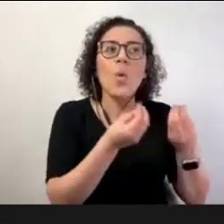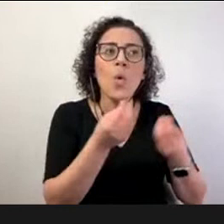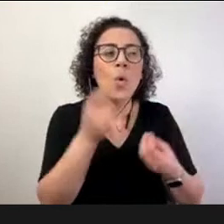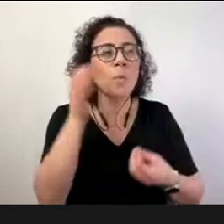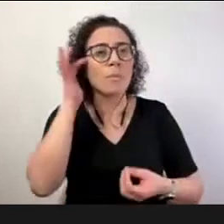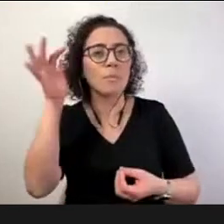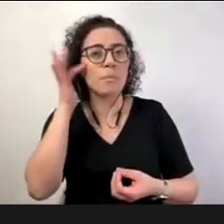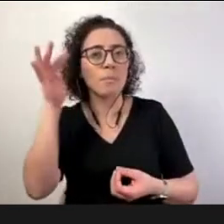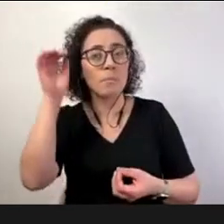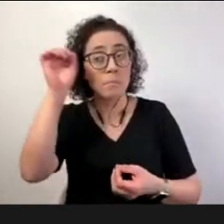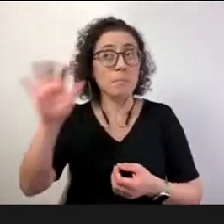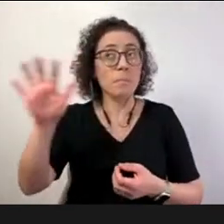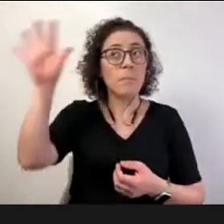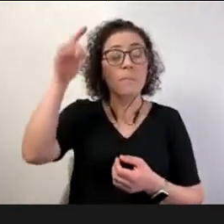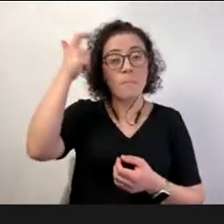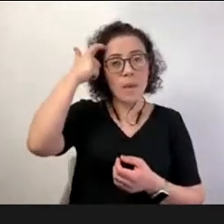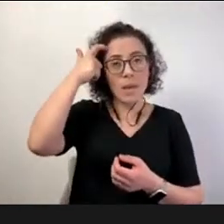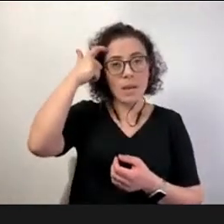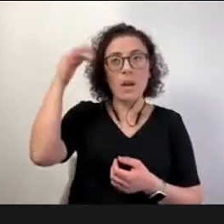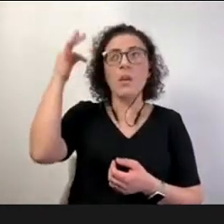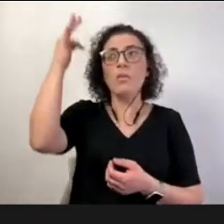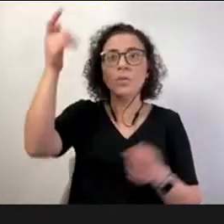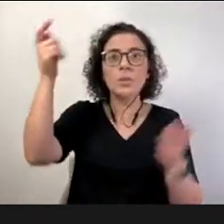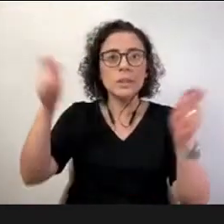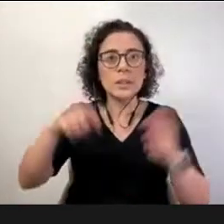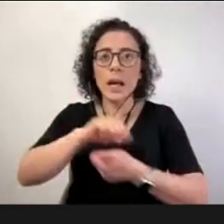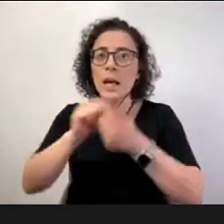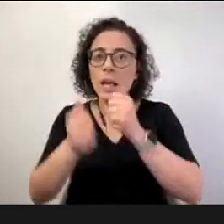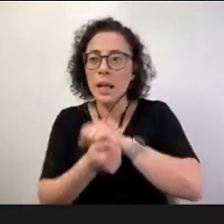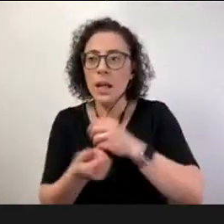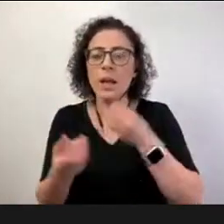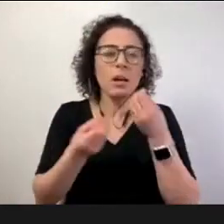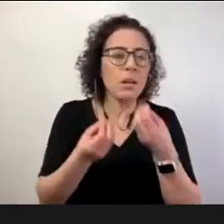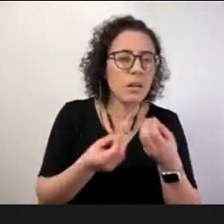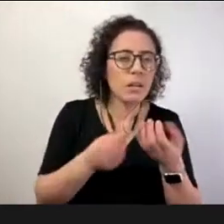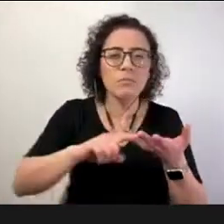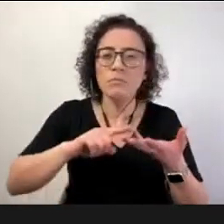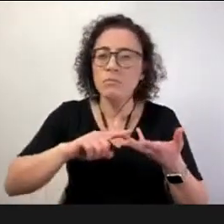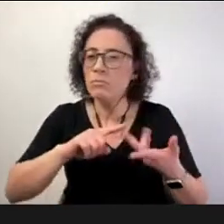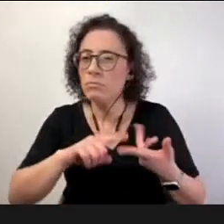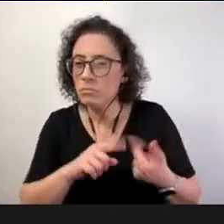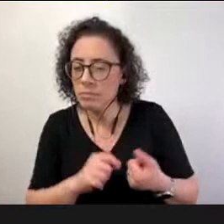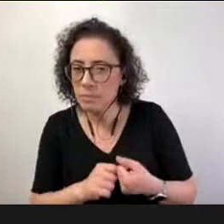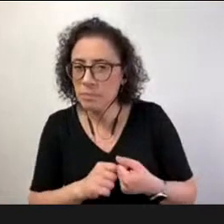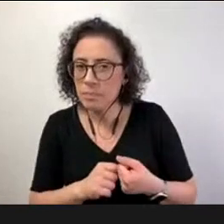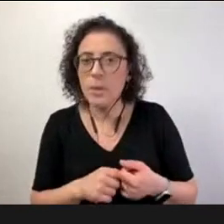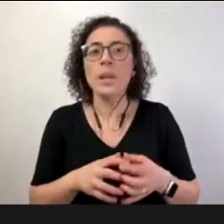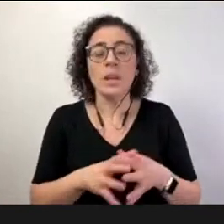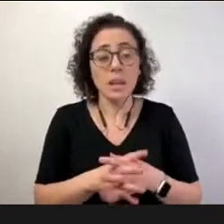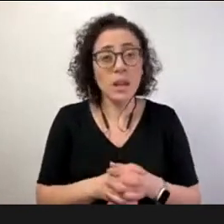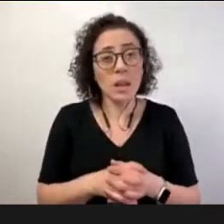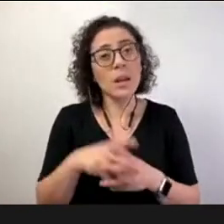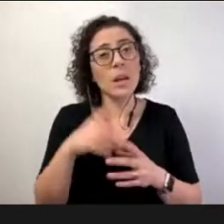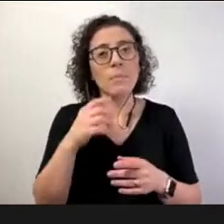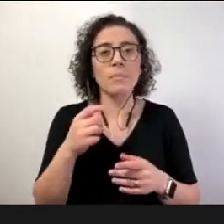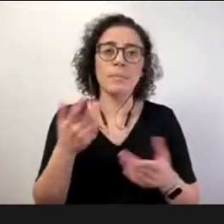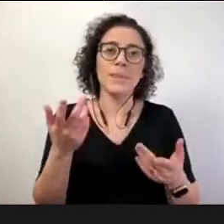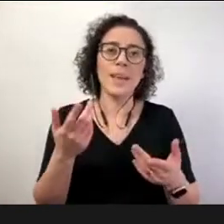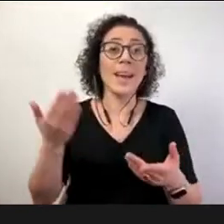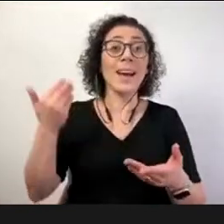um repertório um estofo de discussão que foram muito úteis nesse momento de pandemia isso aí se a gente cita